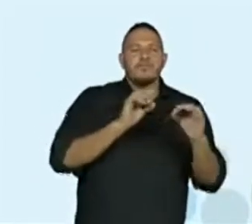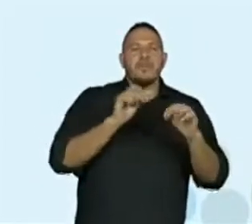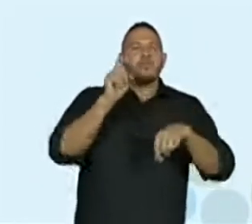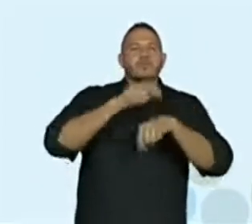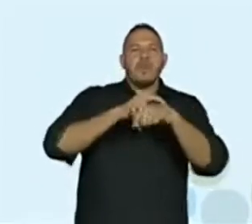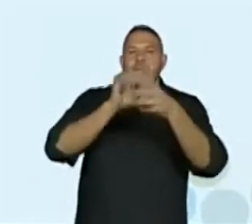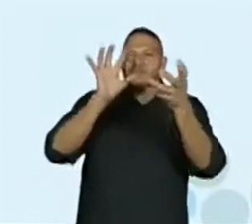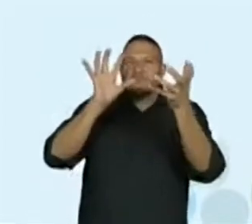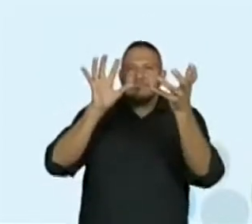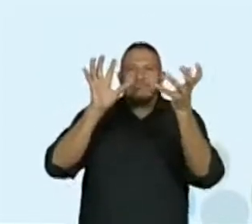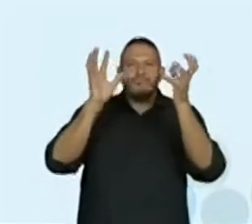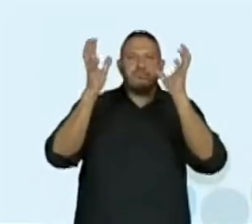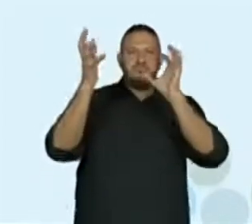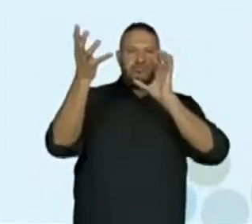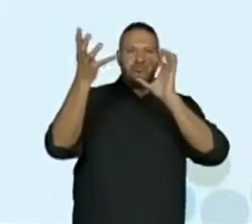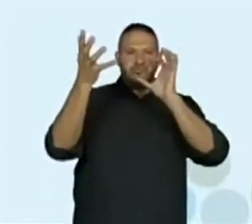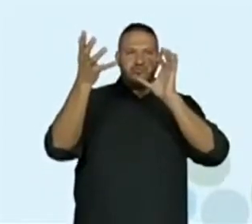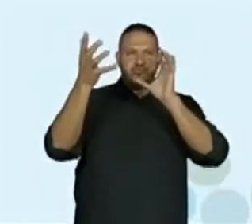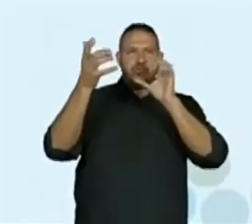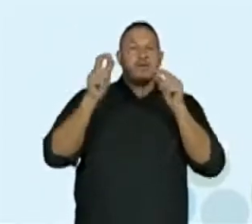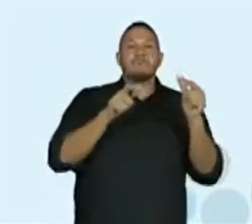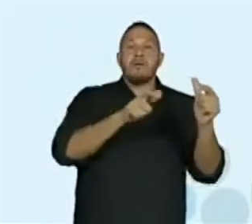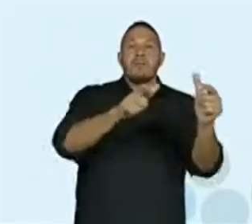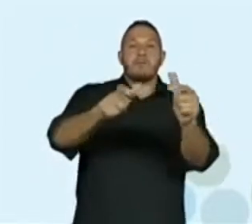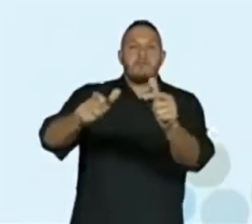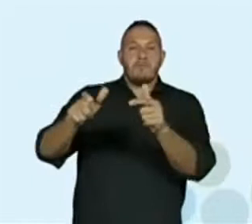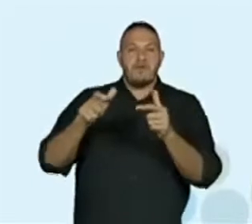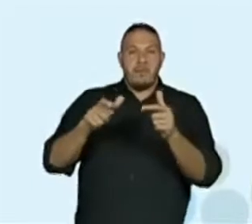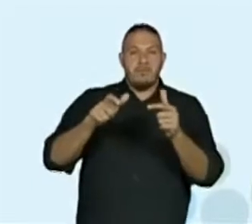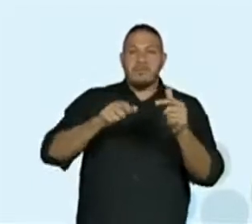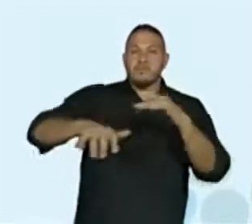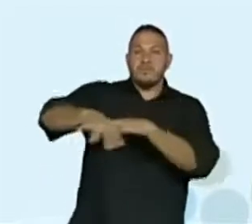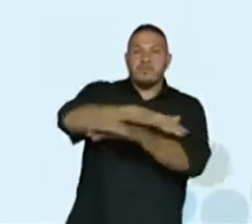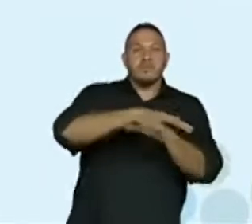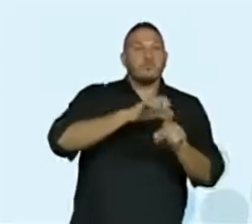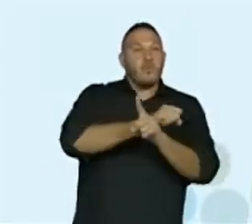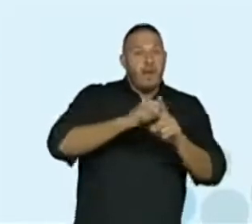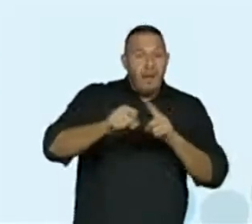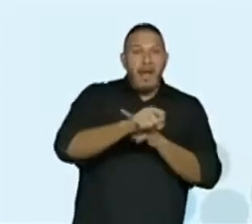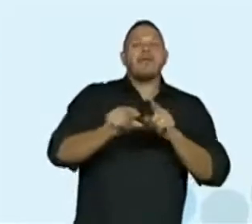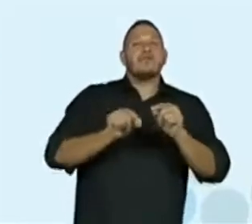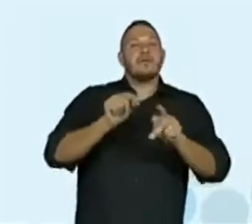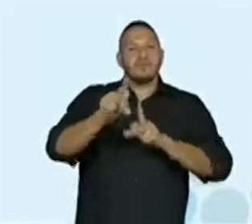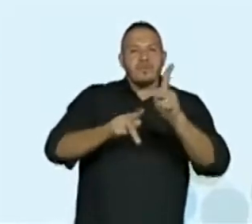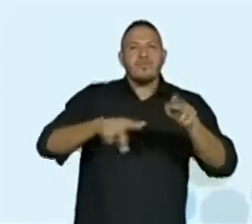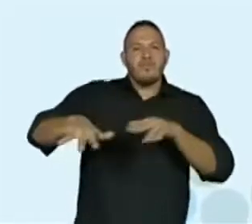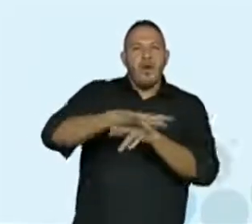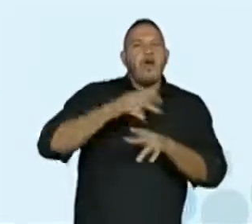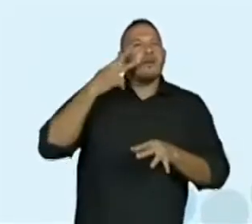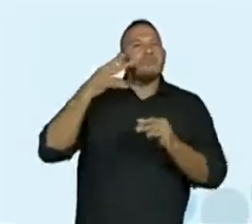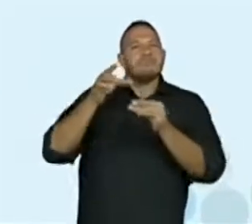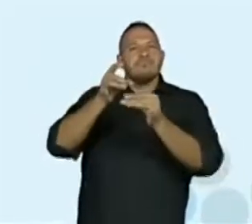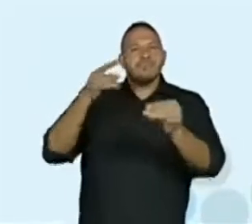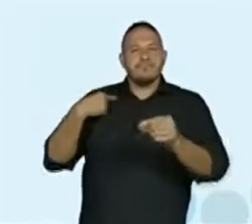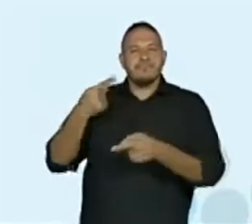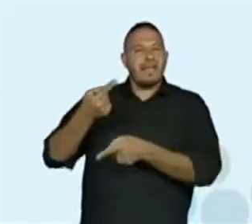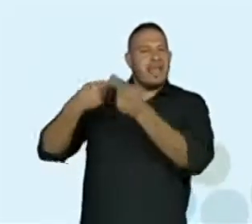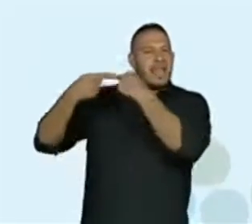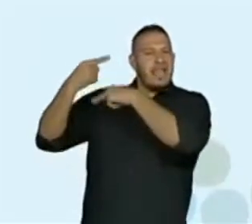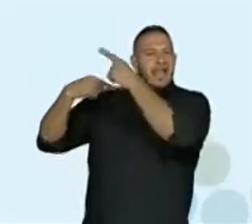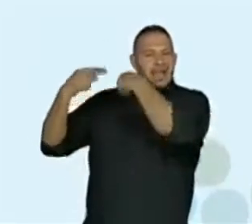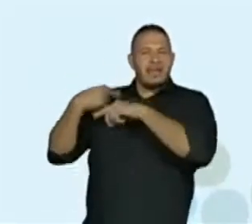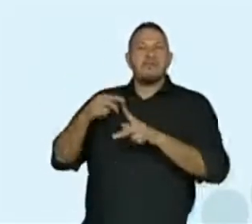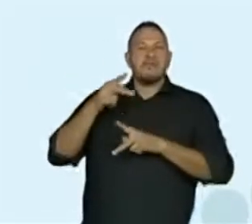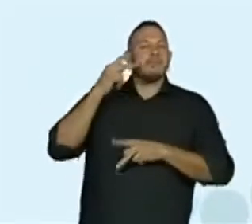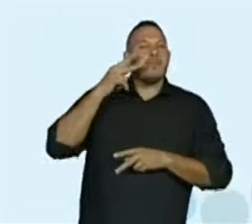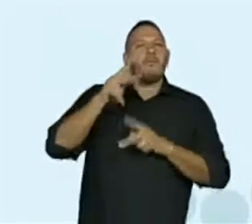tempo em distintas sociedades, incluindo os povos indígenas originários e os